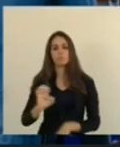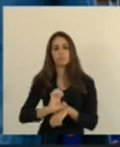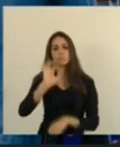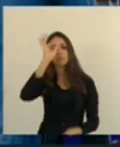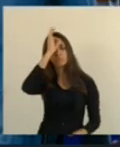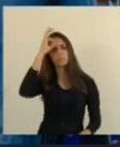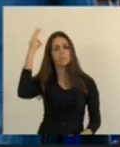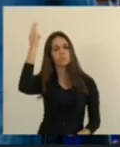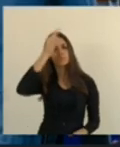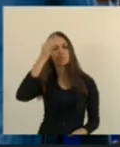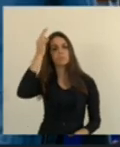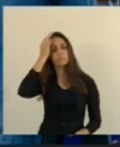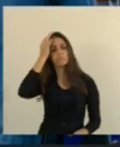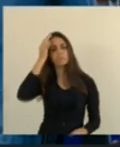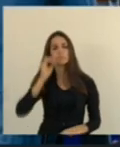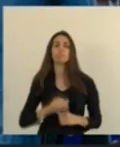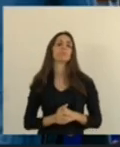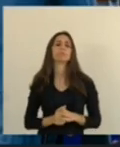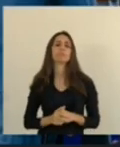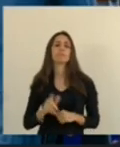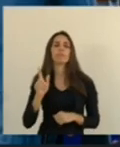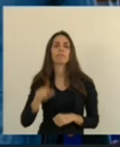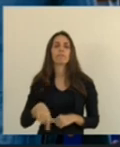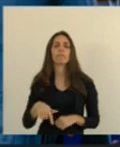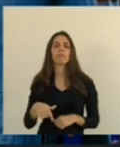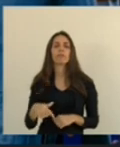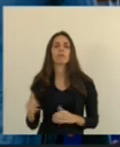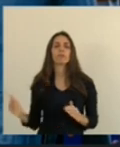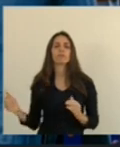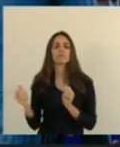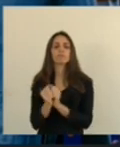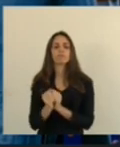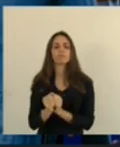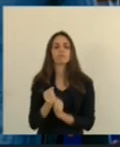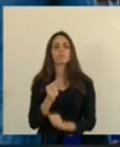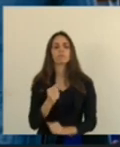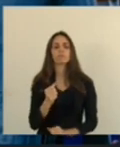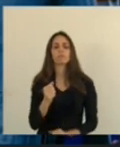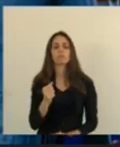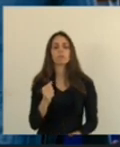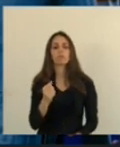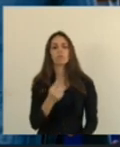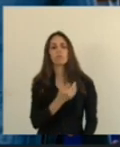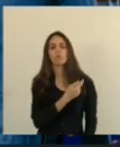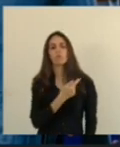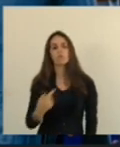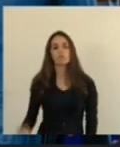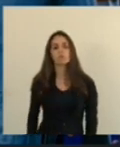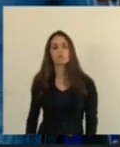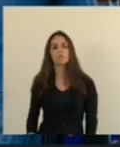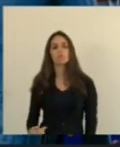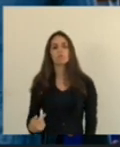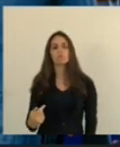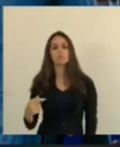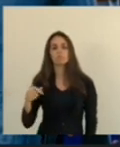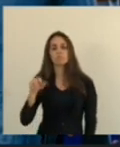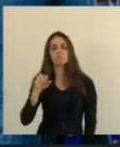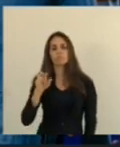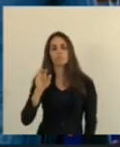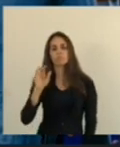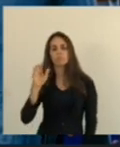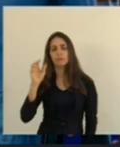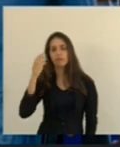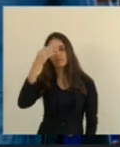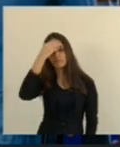na presença do governador Renato Casagrande, prefeito Tiago Rocha e o comandante do Corpo de